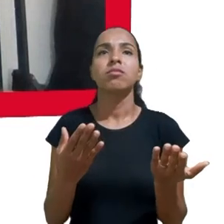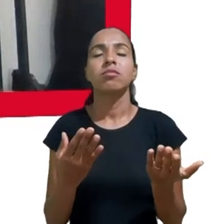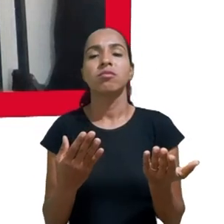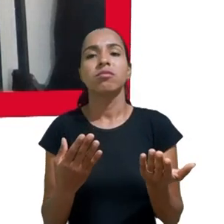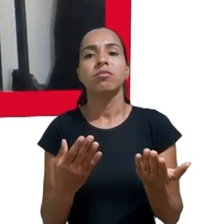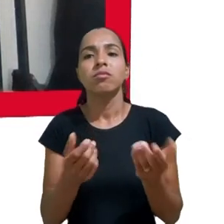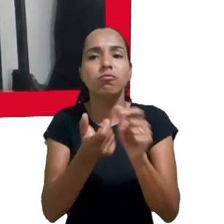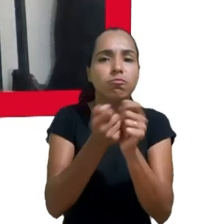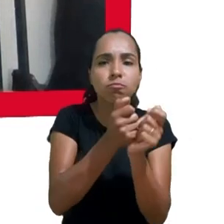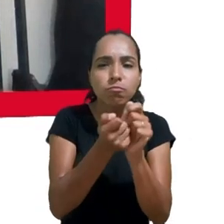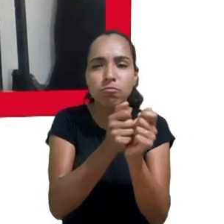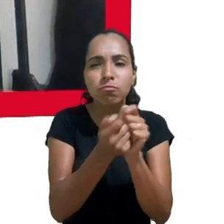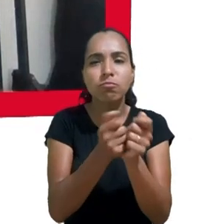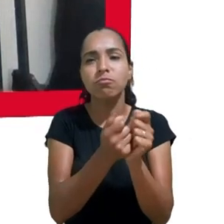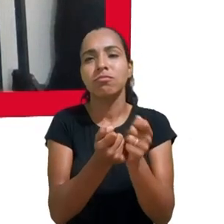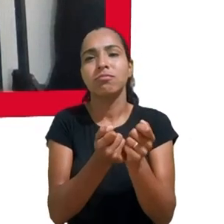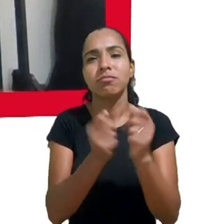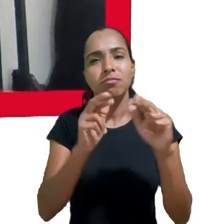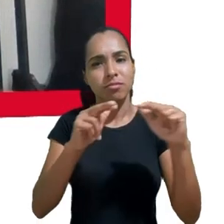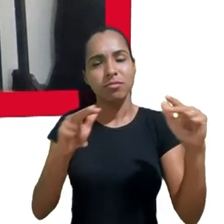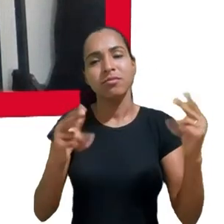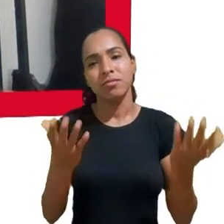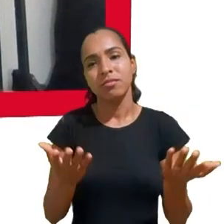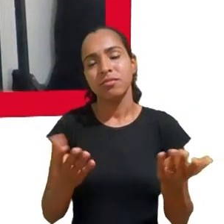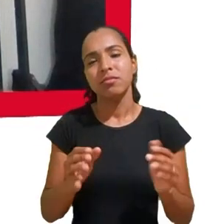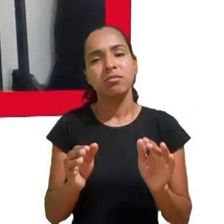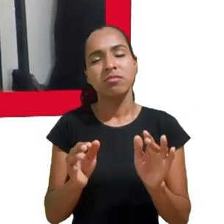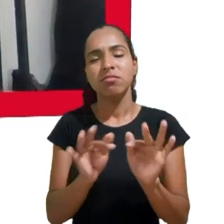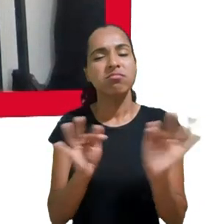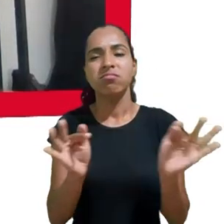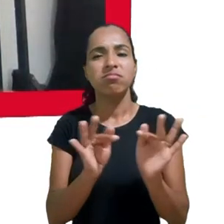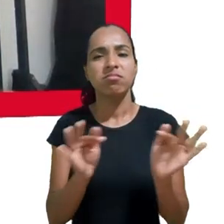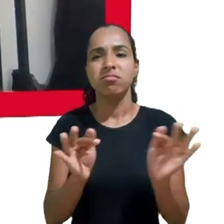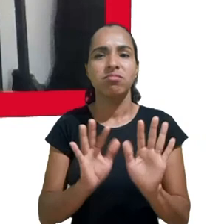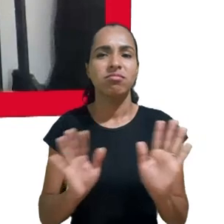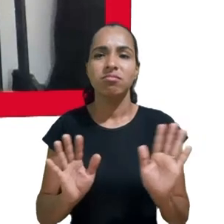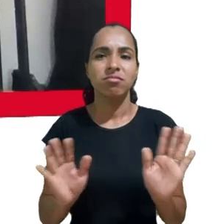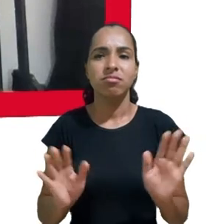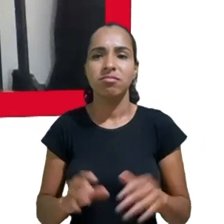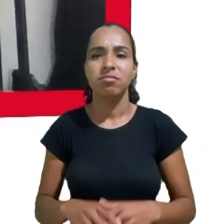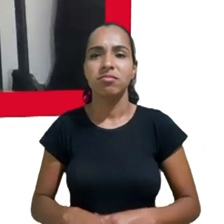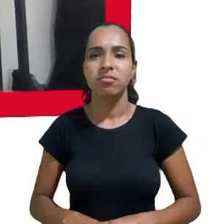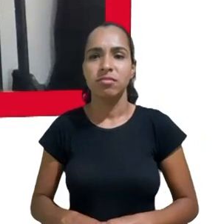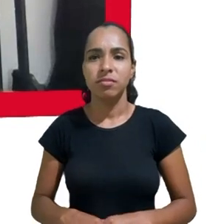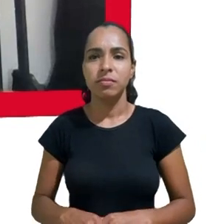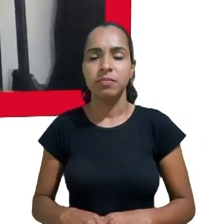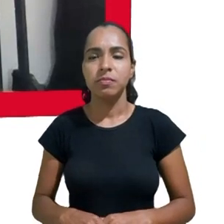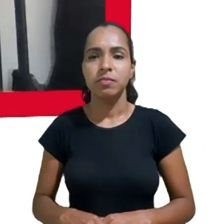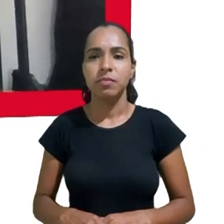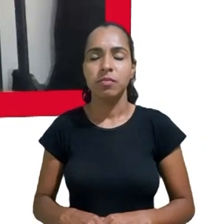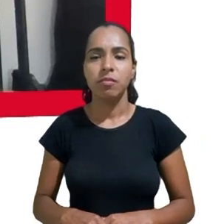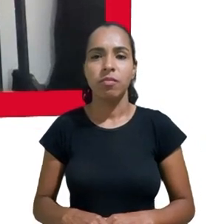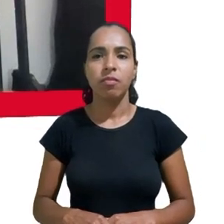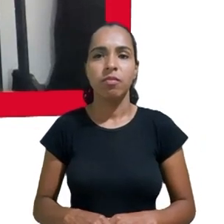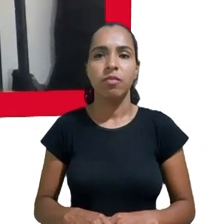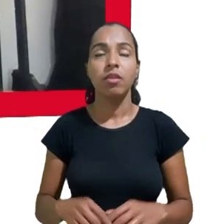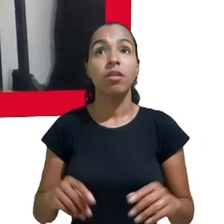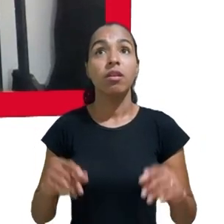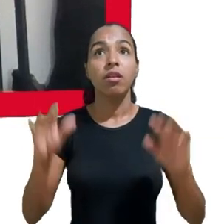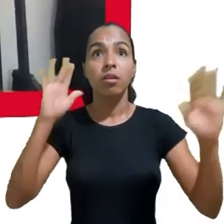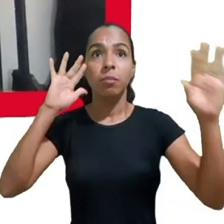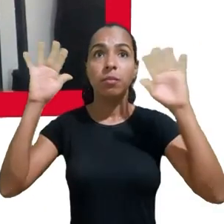sofisticadas e muito opacas. Então, o primeiro desafio para essa agenda coletiva de a gente pensar o que é ético,